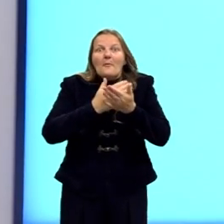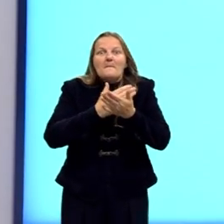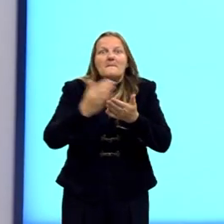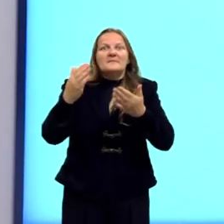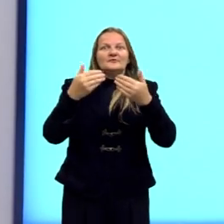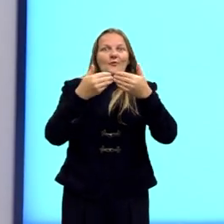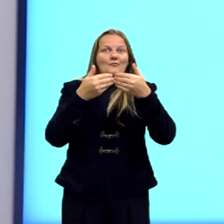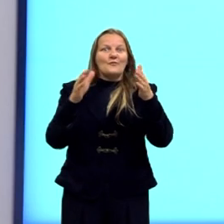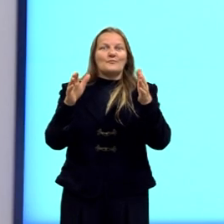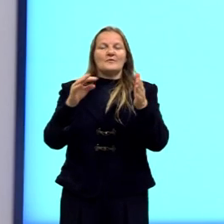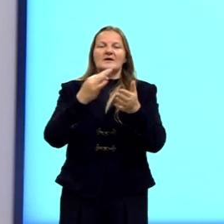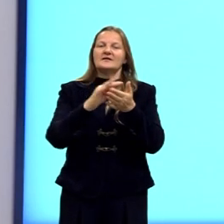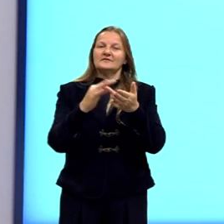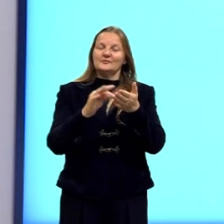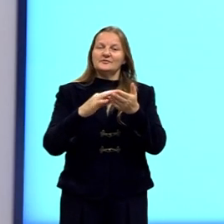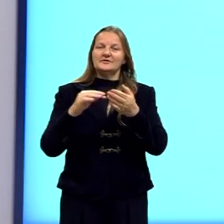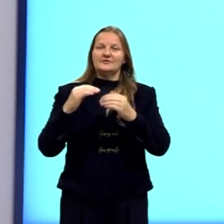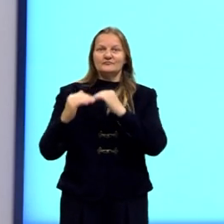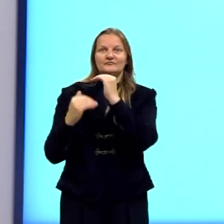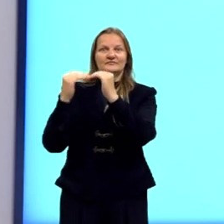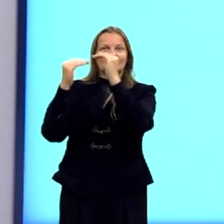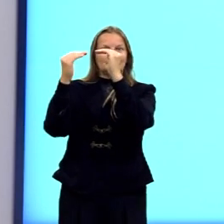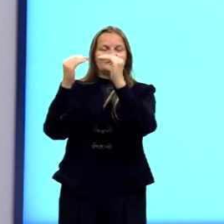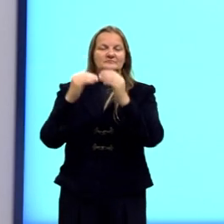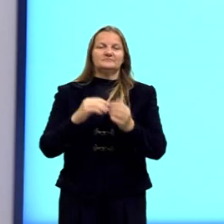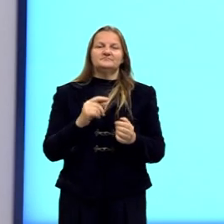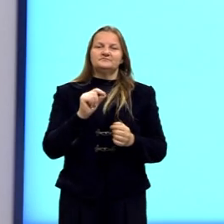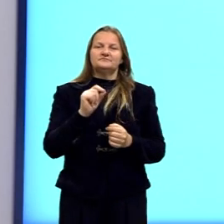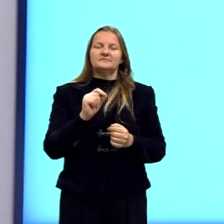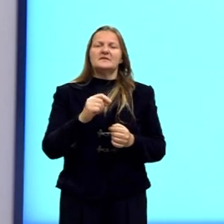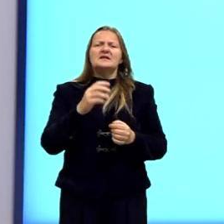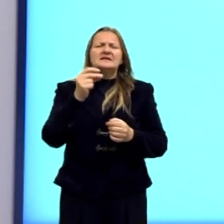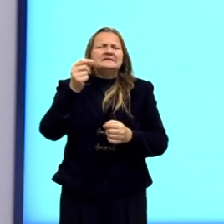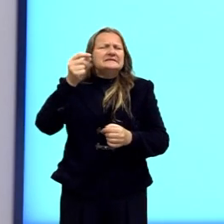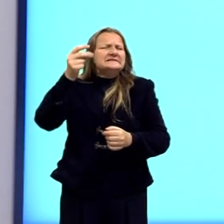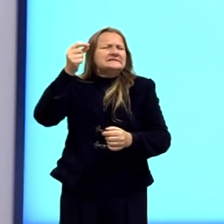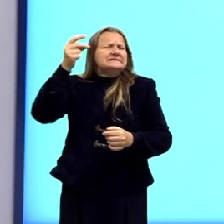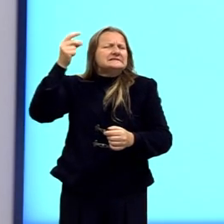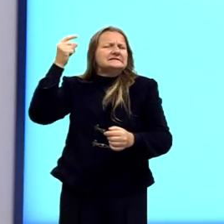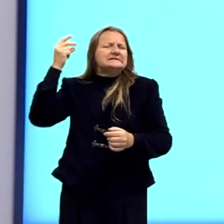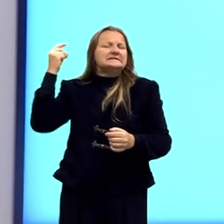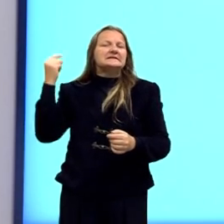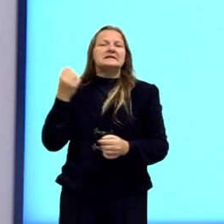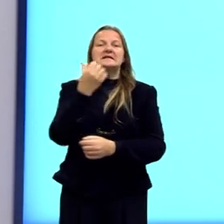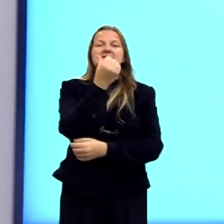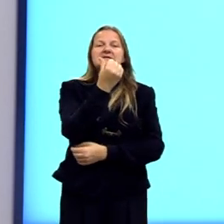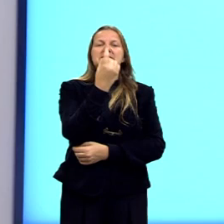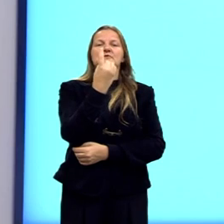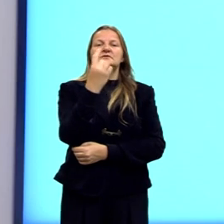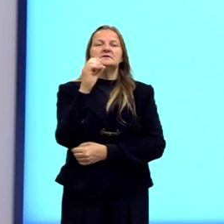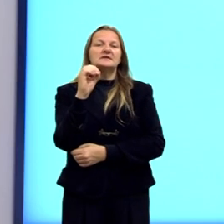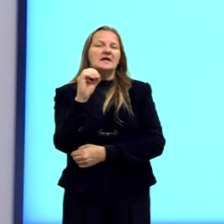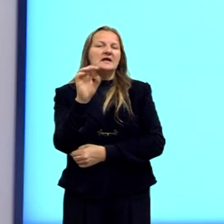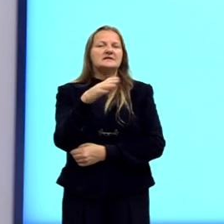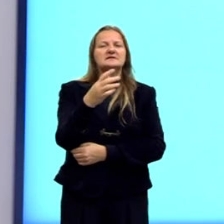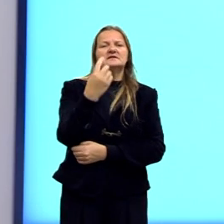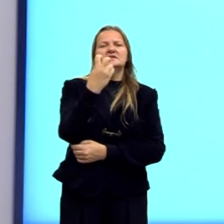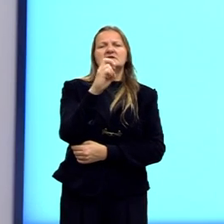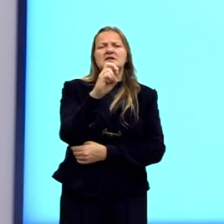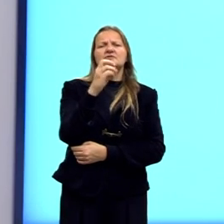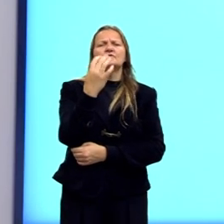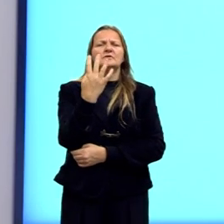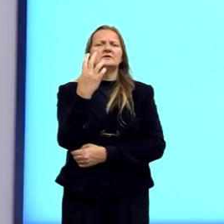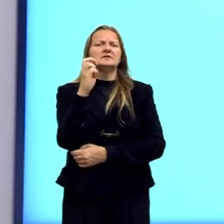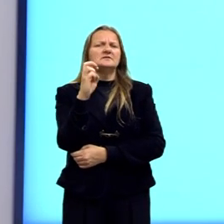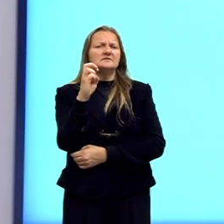surgiu a teoria evolucionista. A gente lá, então, lá em 610, 545,